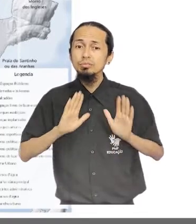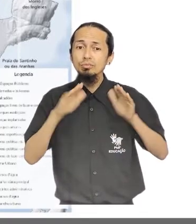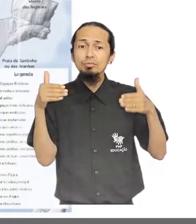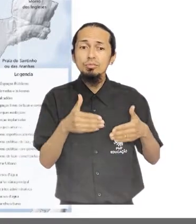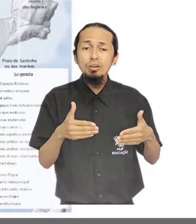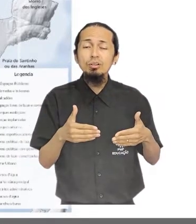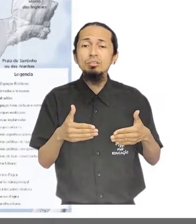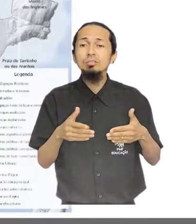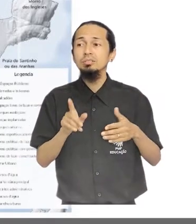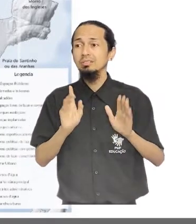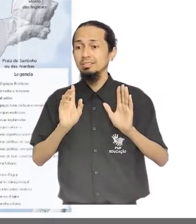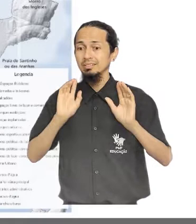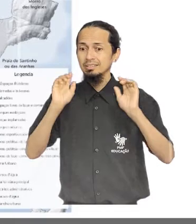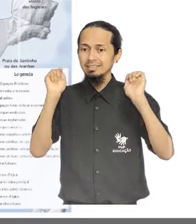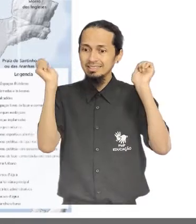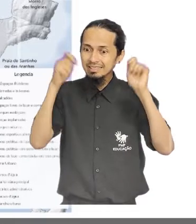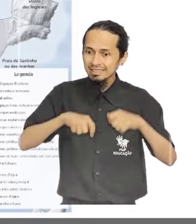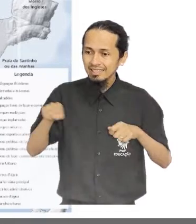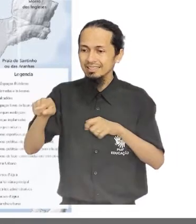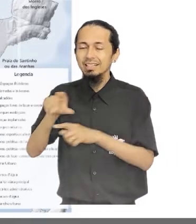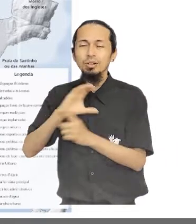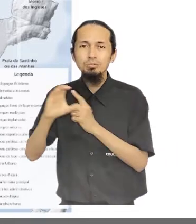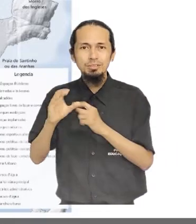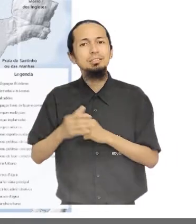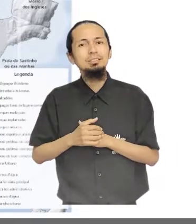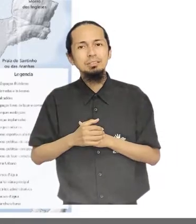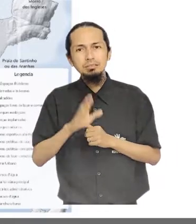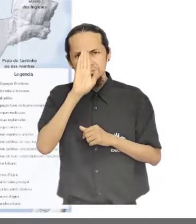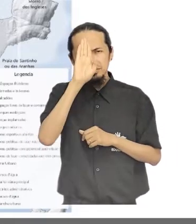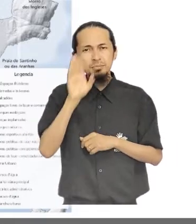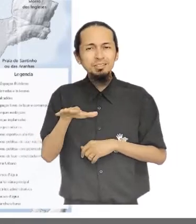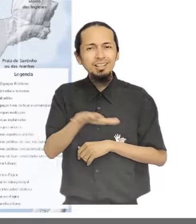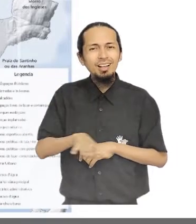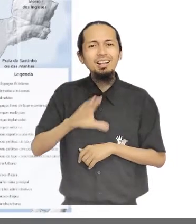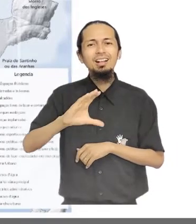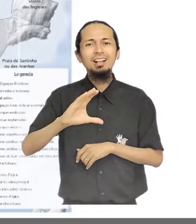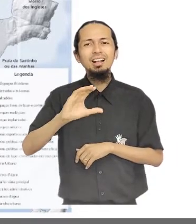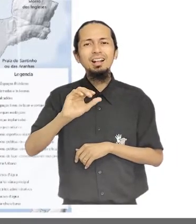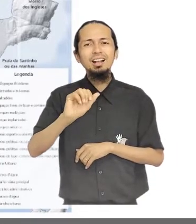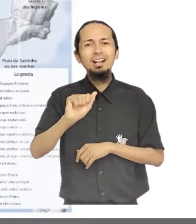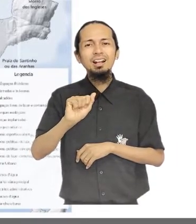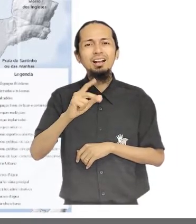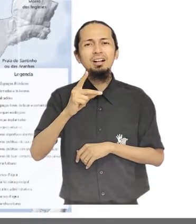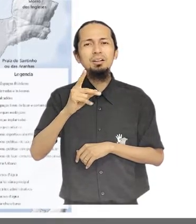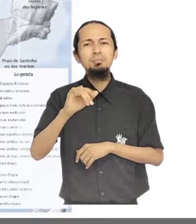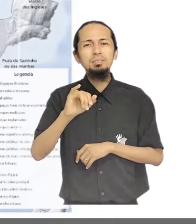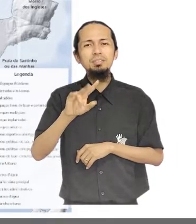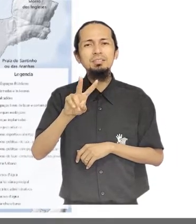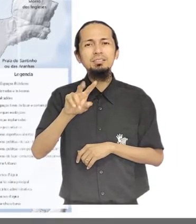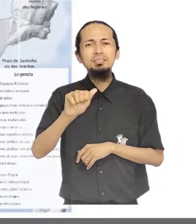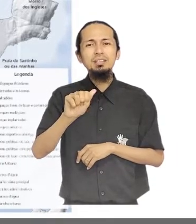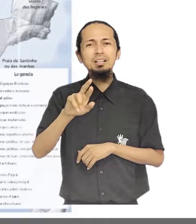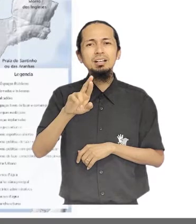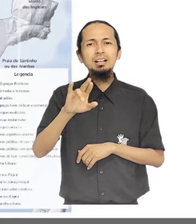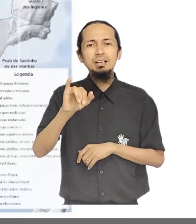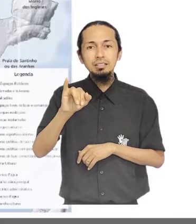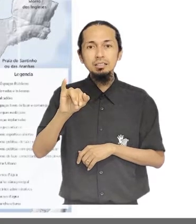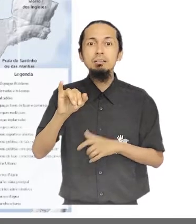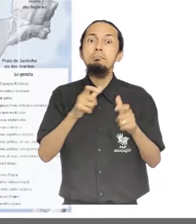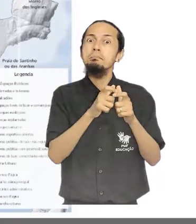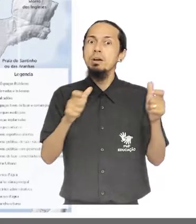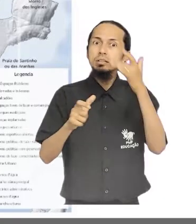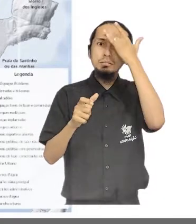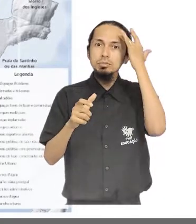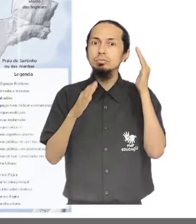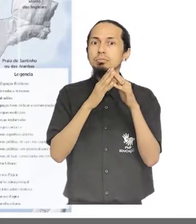equipamentos que a comunidade necessita, principalmente na região do Capivari, que concentra grande parte